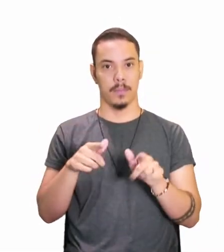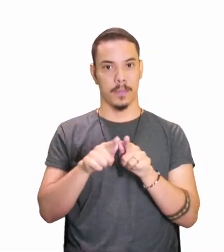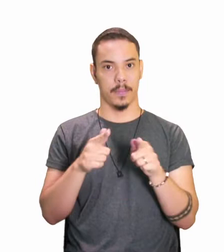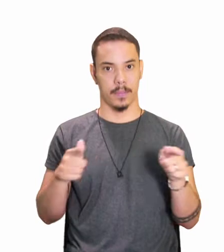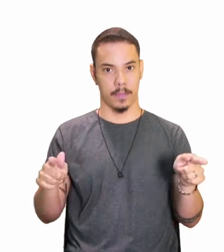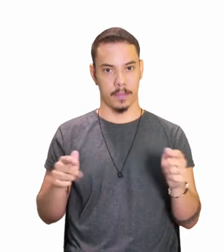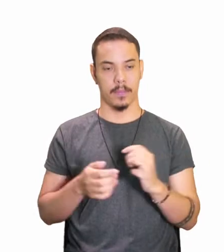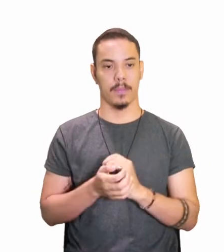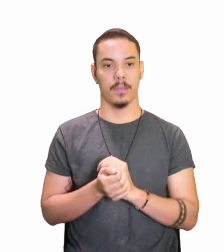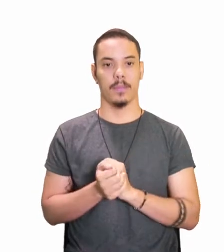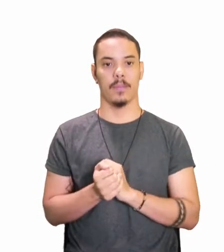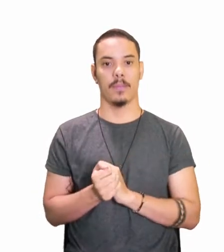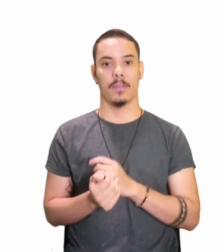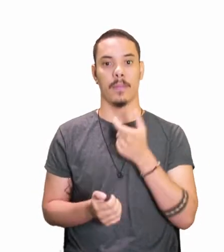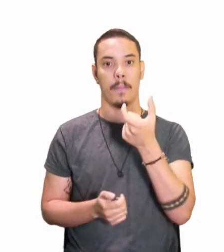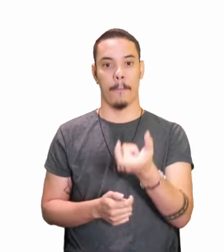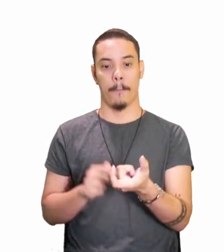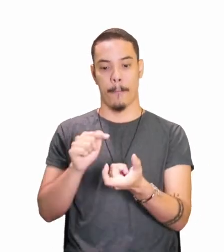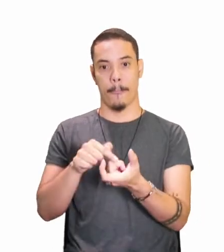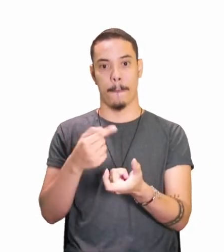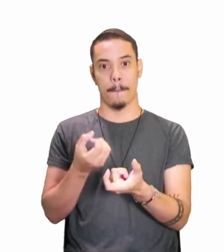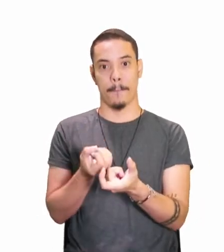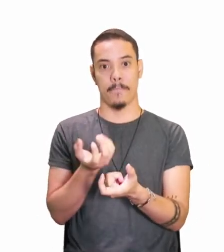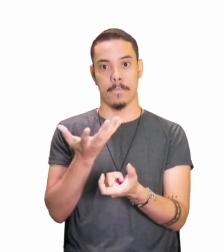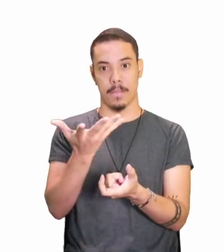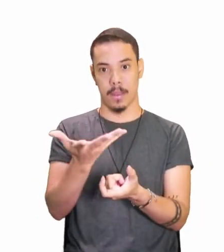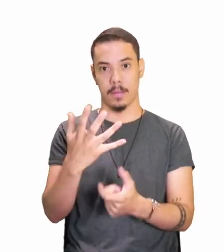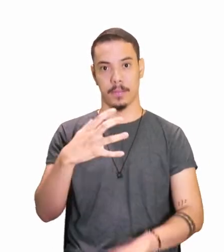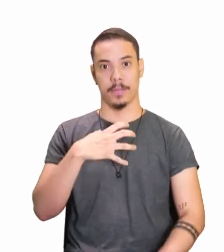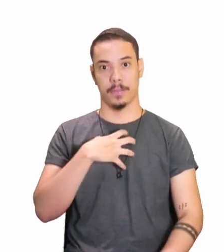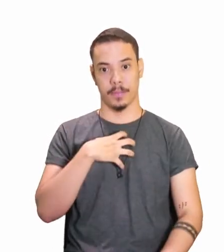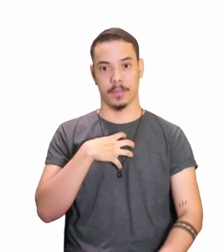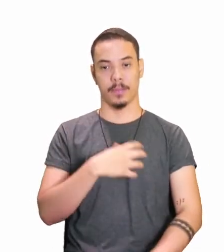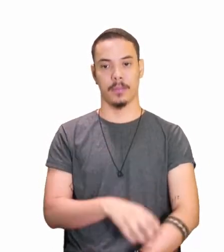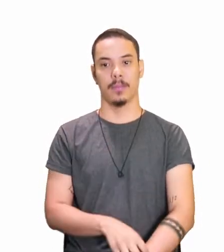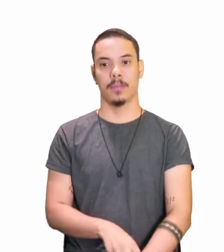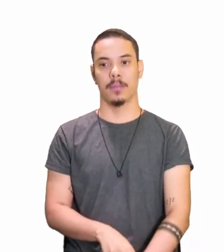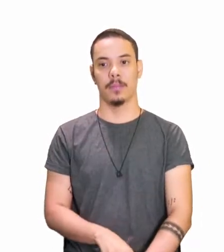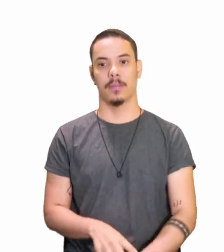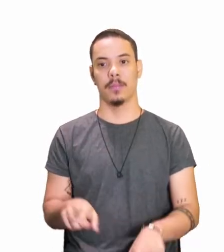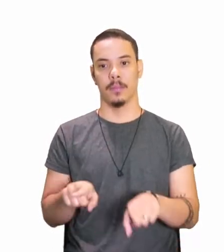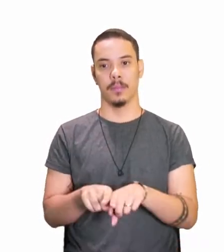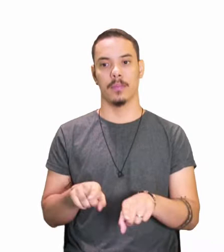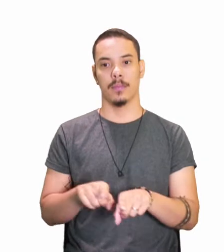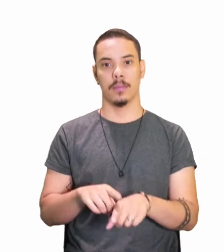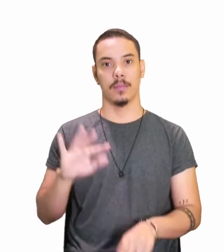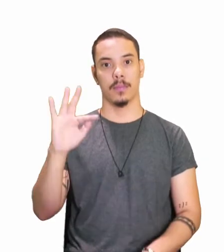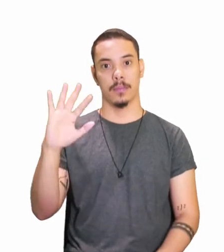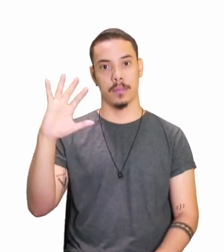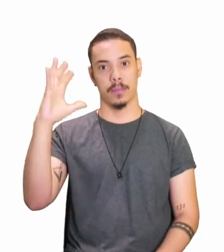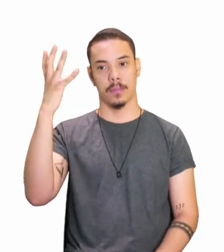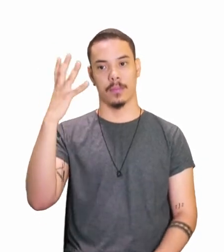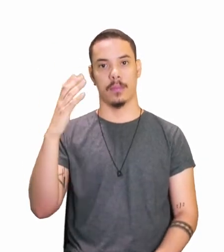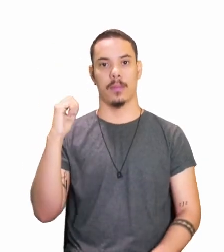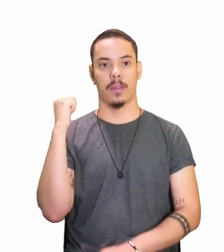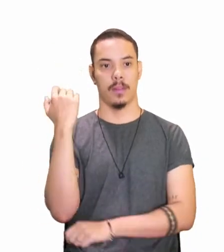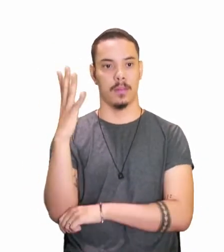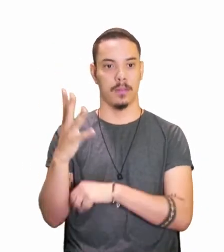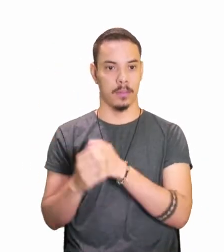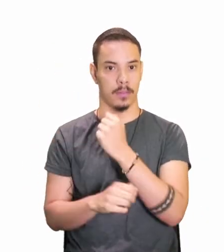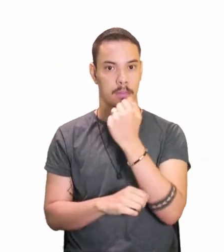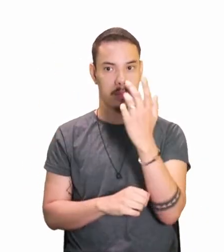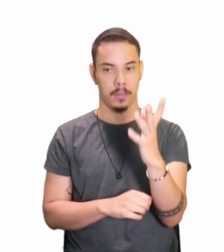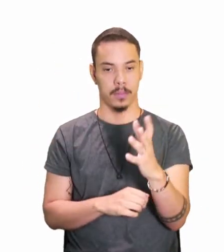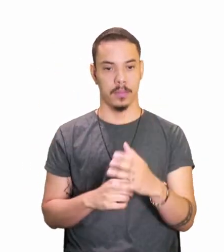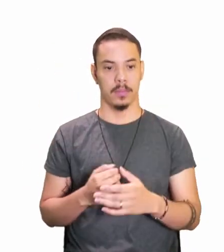palavra que expressa ação, estado e fenômeno da natureza. Vamos ver se está